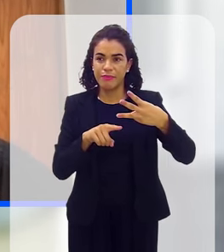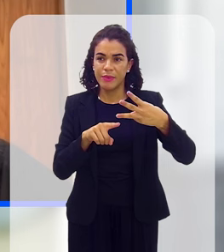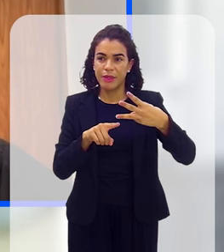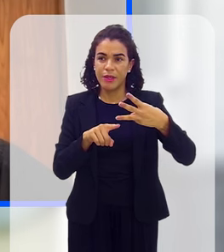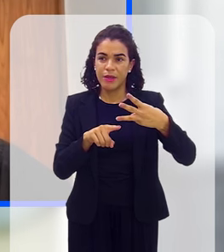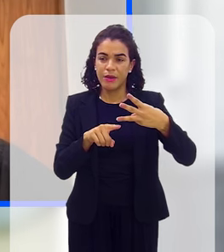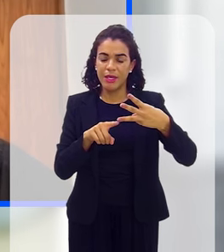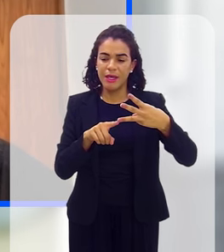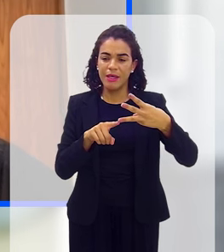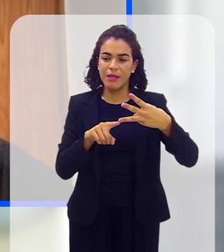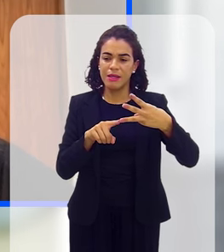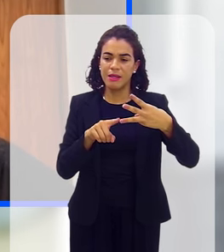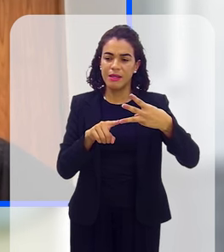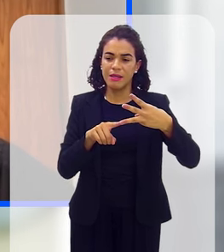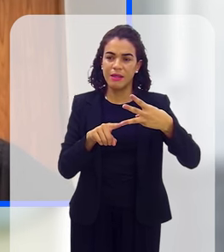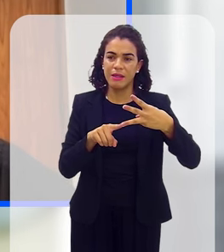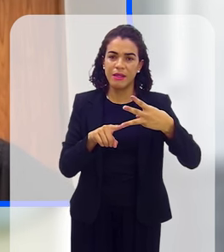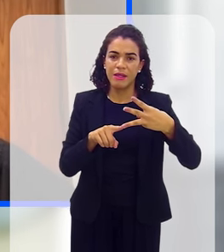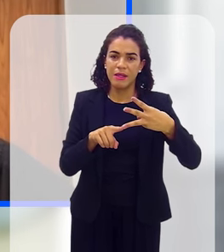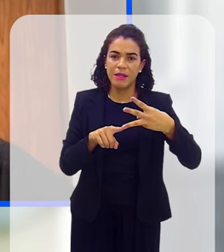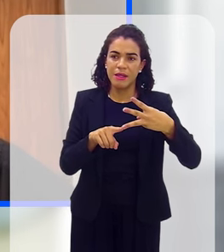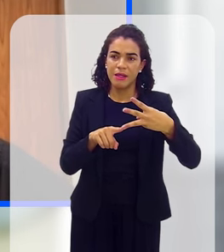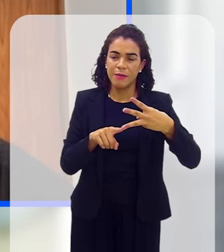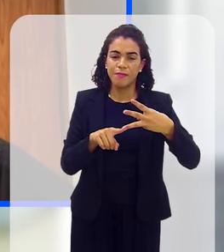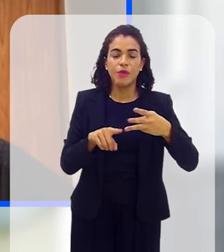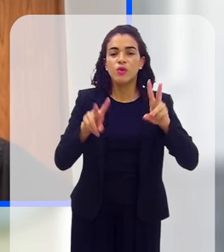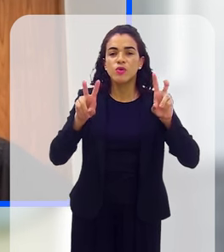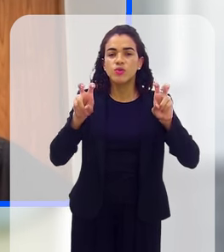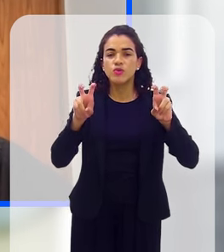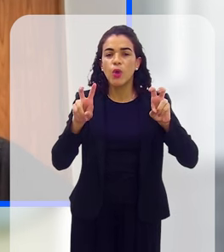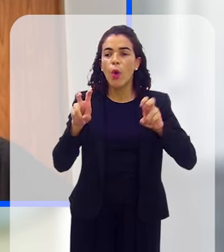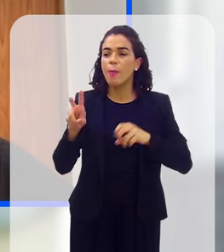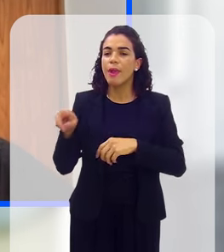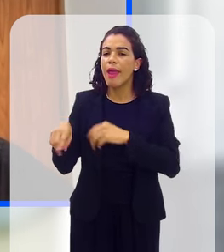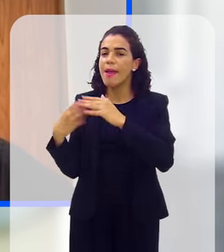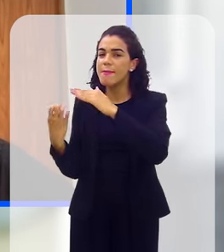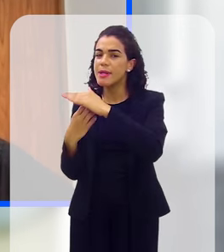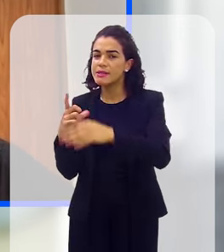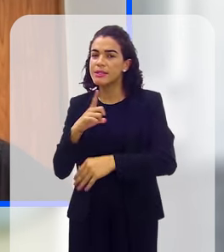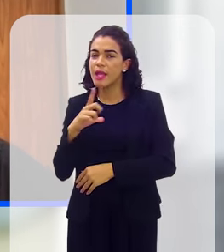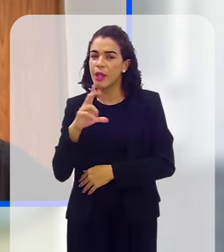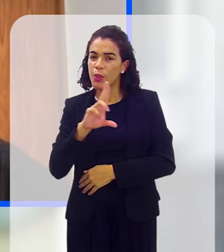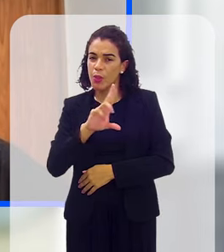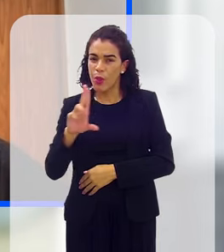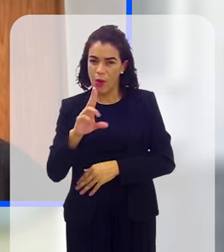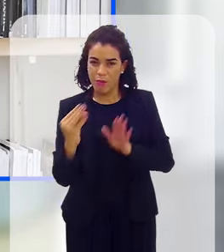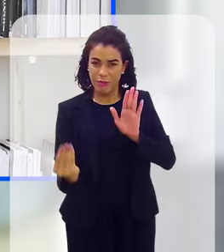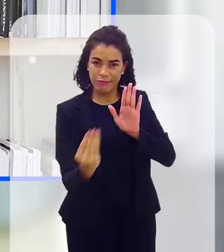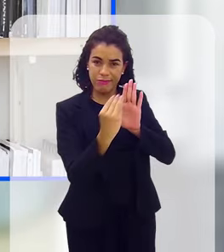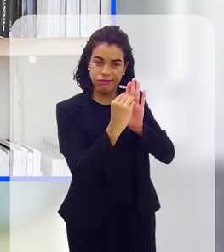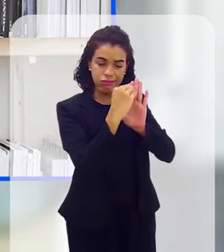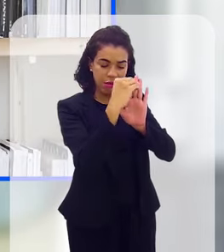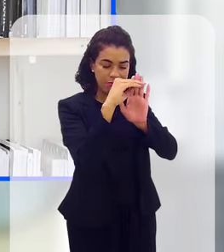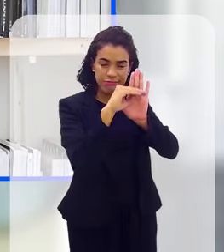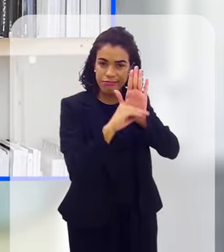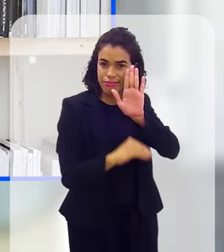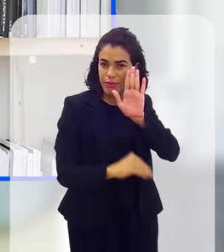empresa consta nessa lista, Fernanda? Como é que a empresa